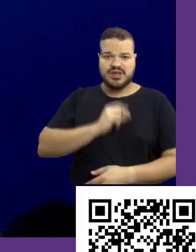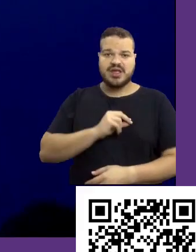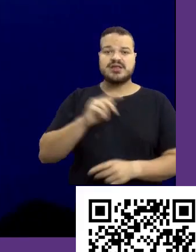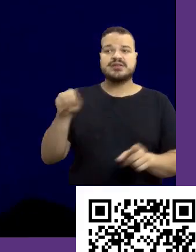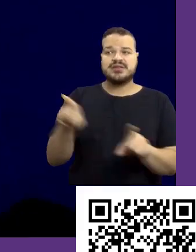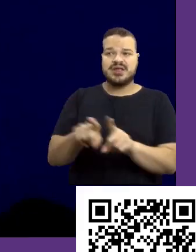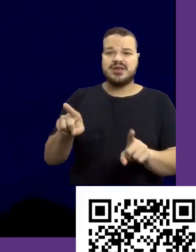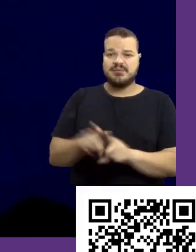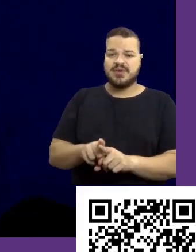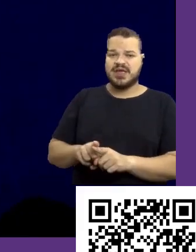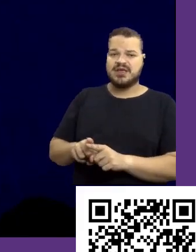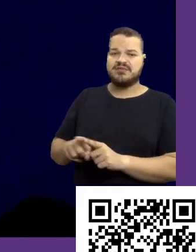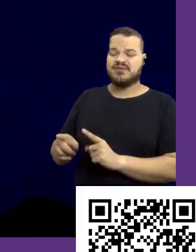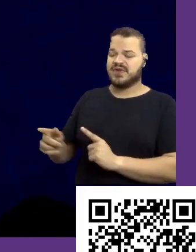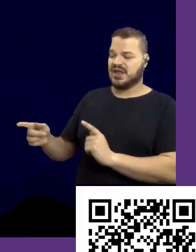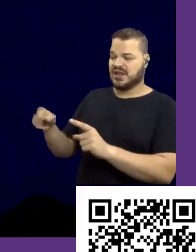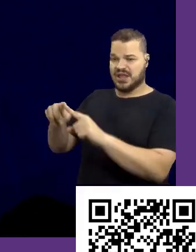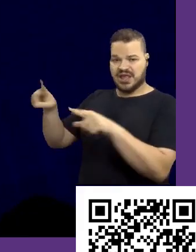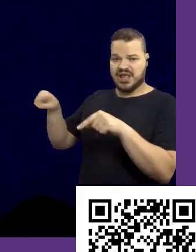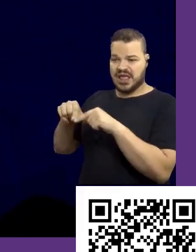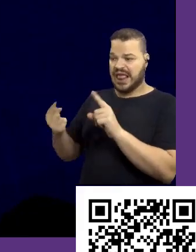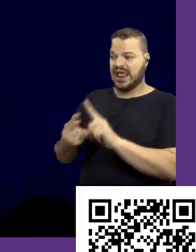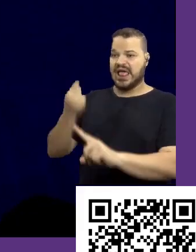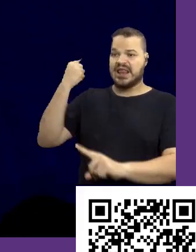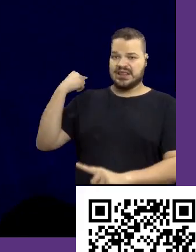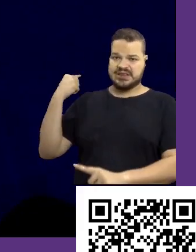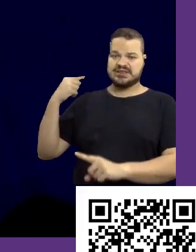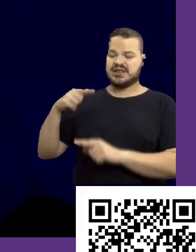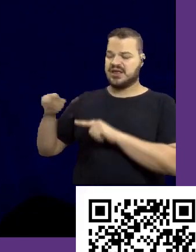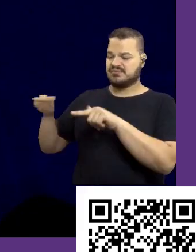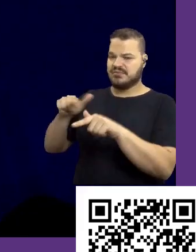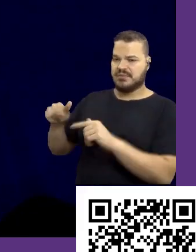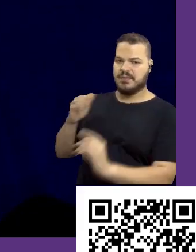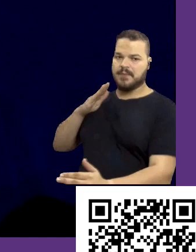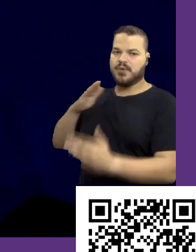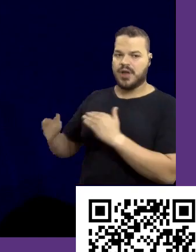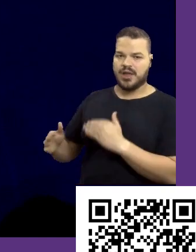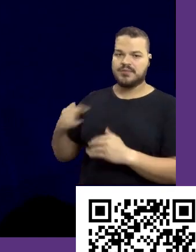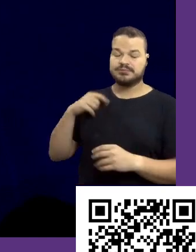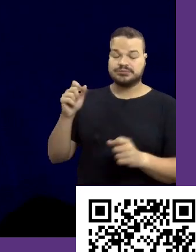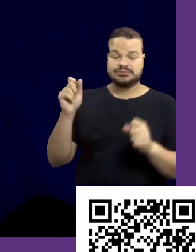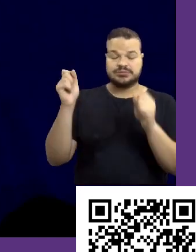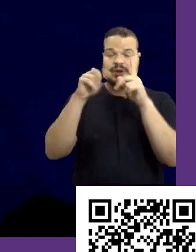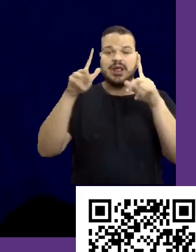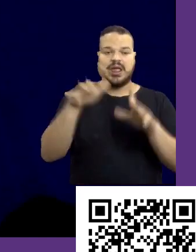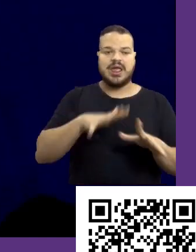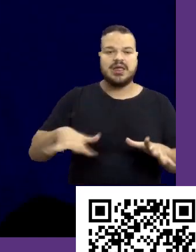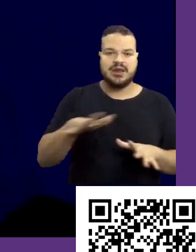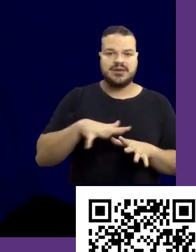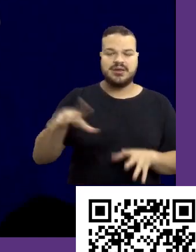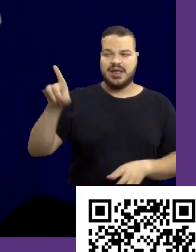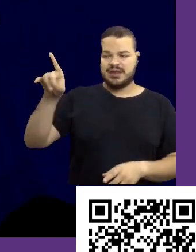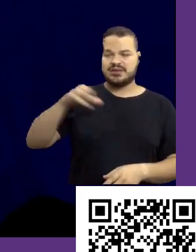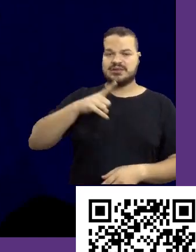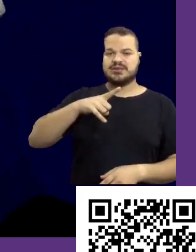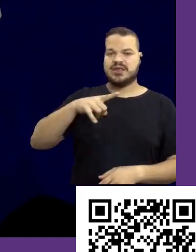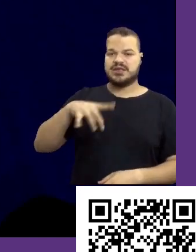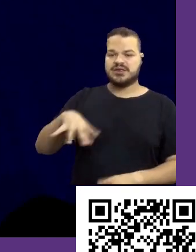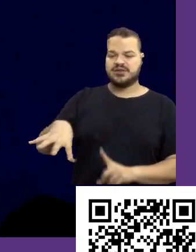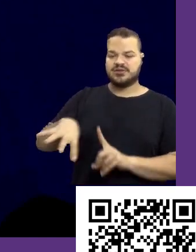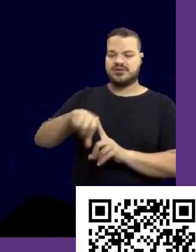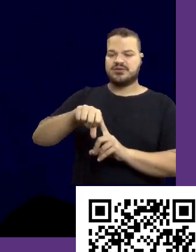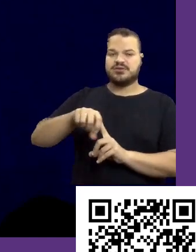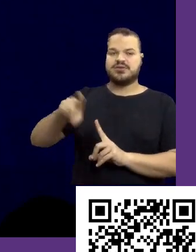Reto, que é bem aqui atrás da nossa arena. A gente tá aqui reunido na Arena Desperta, ali do lado tem a Arena Inspira. O objetivo dessas